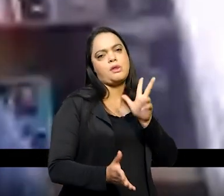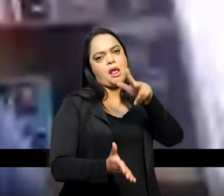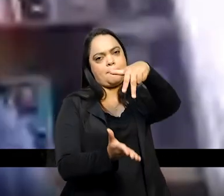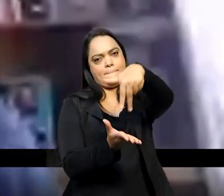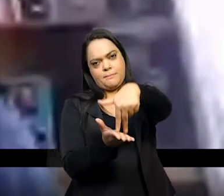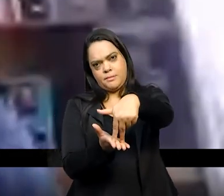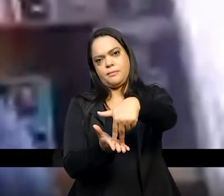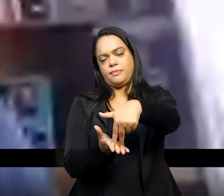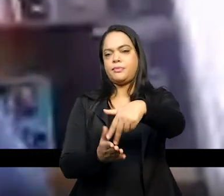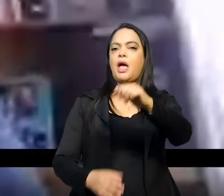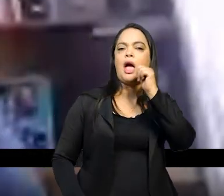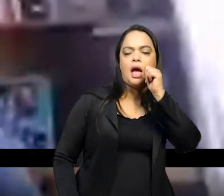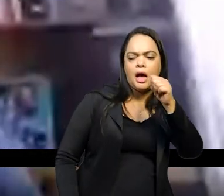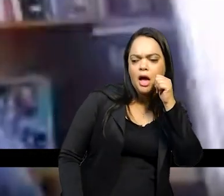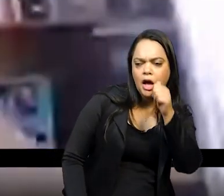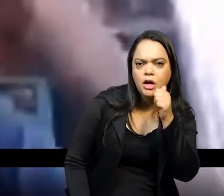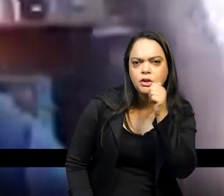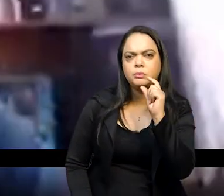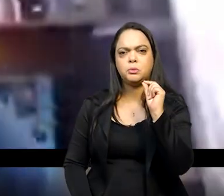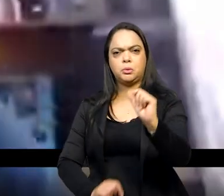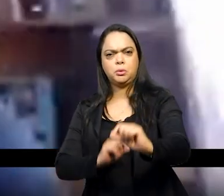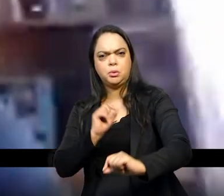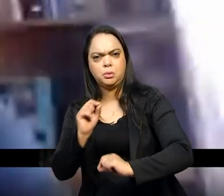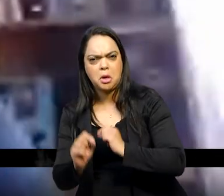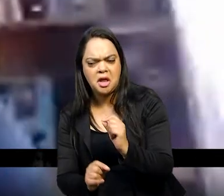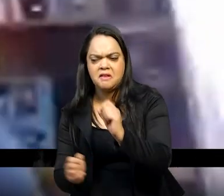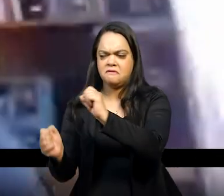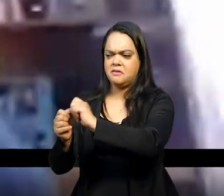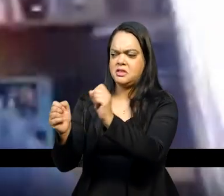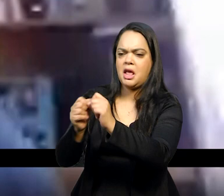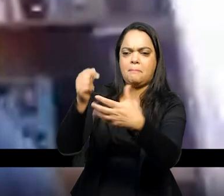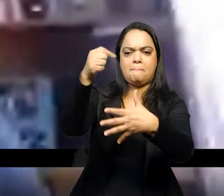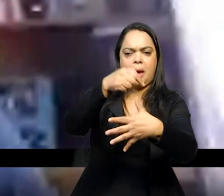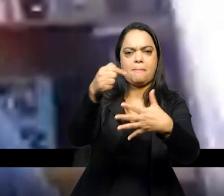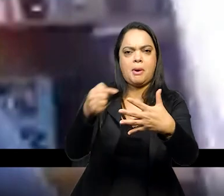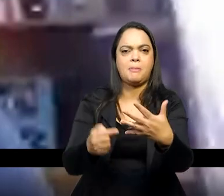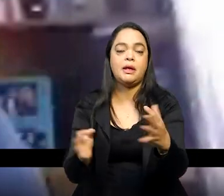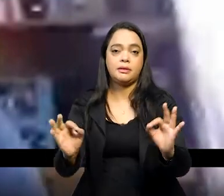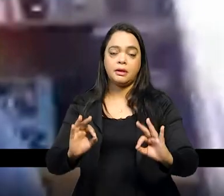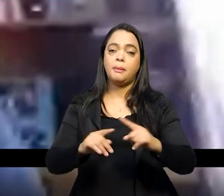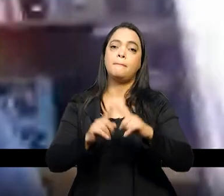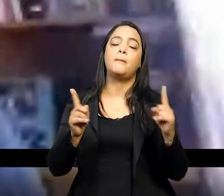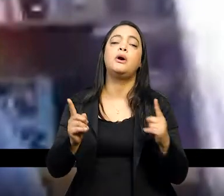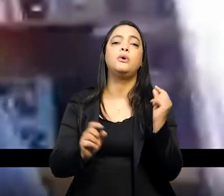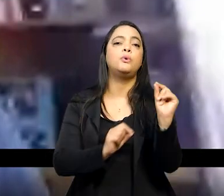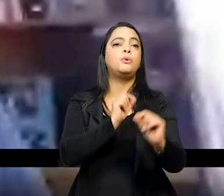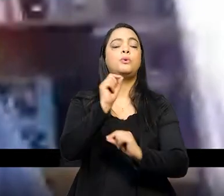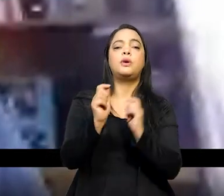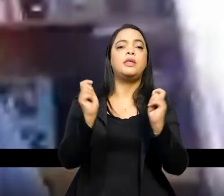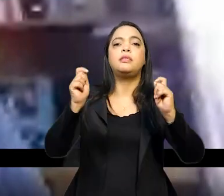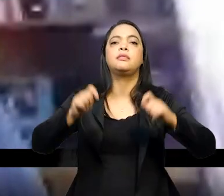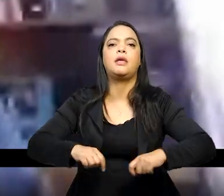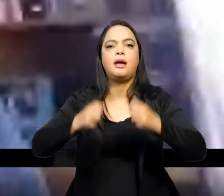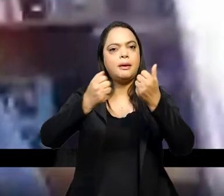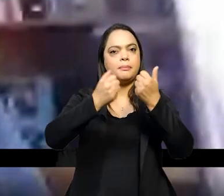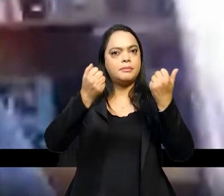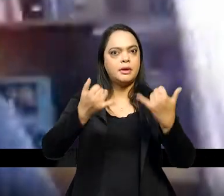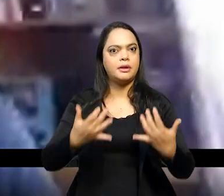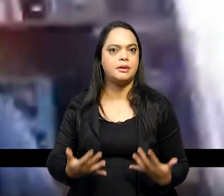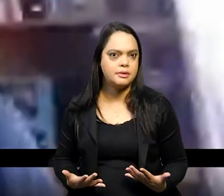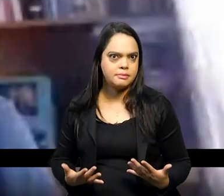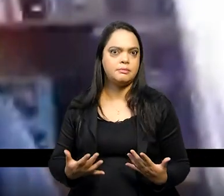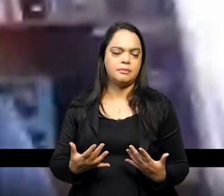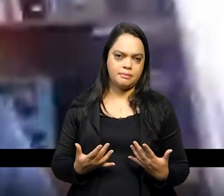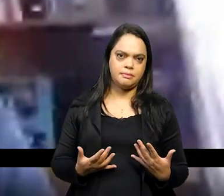as mulheres pegaram a bandeira fizeram isso fizeram aquilo mas do que que eu poderia abordar assim mas